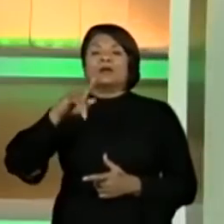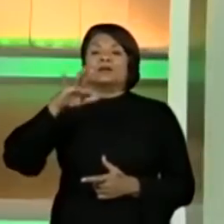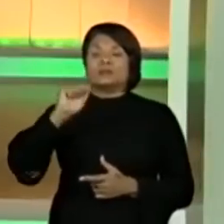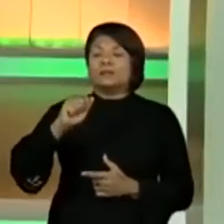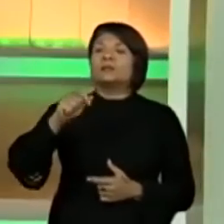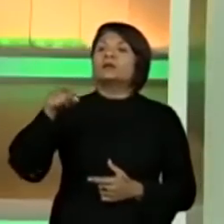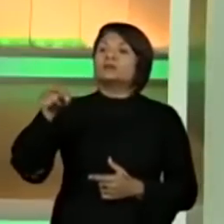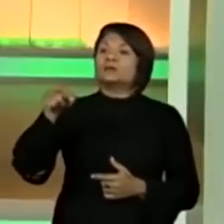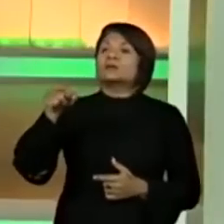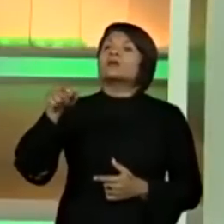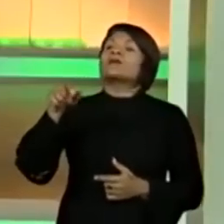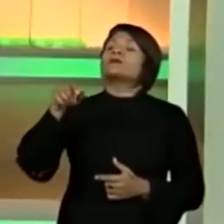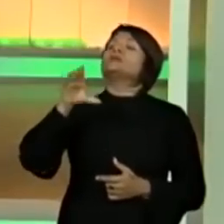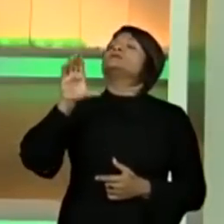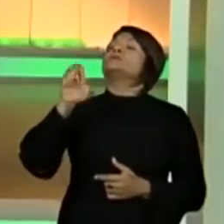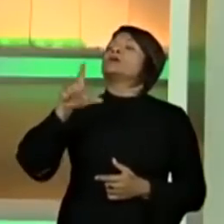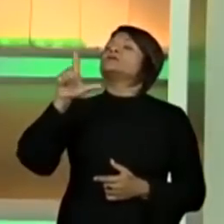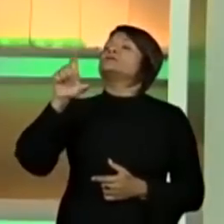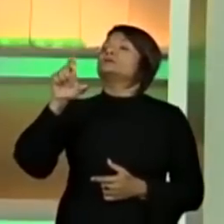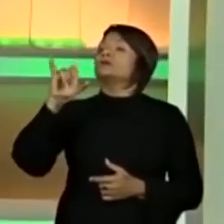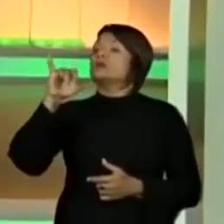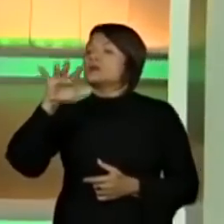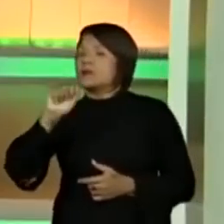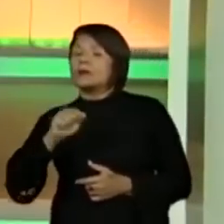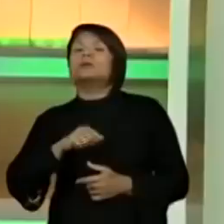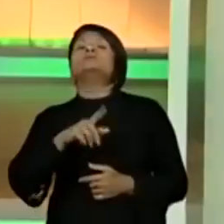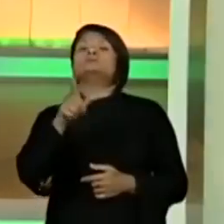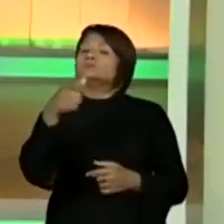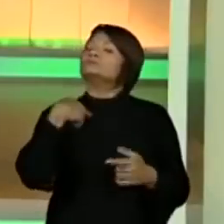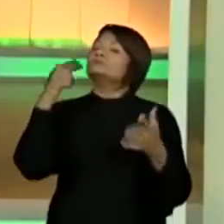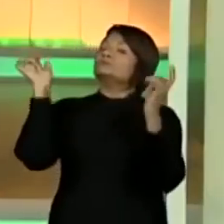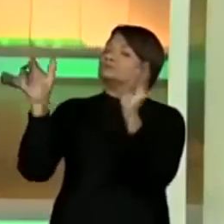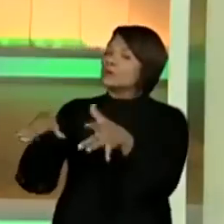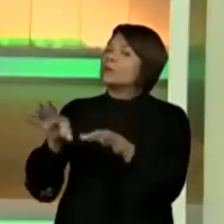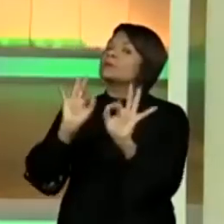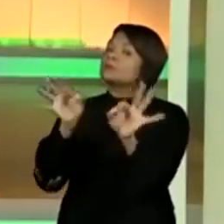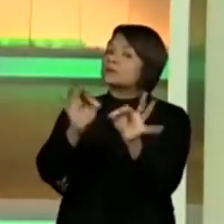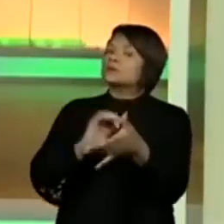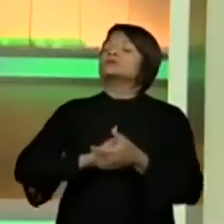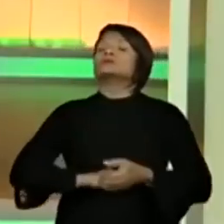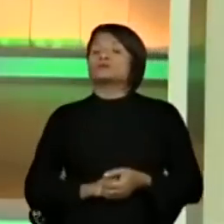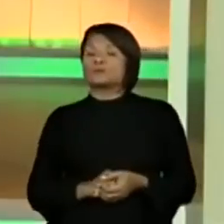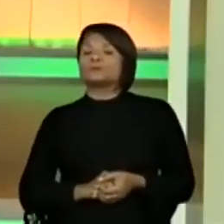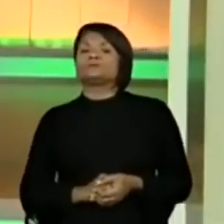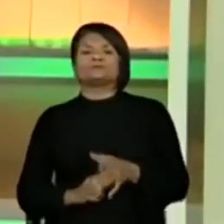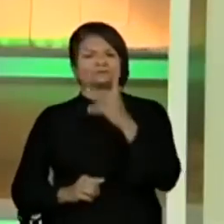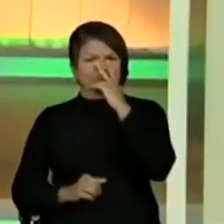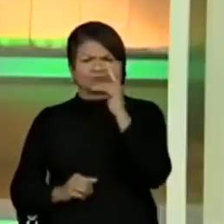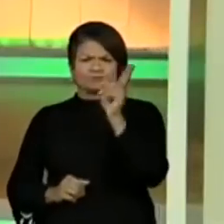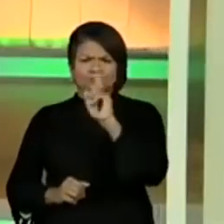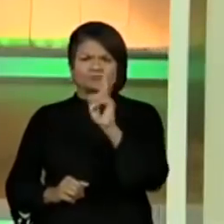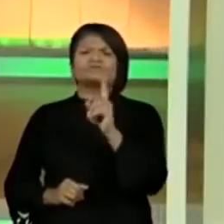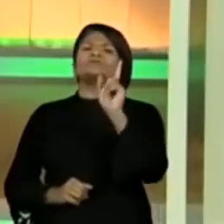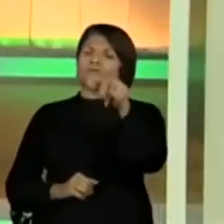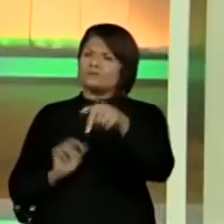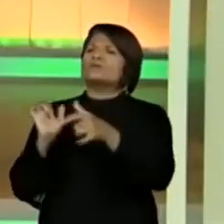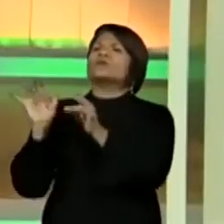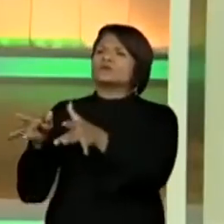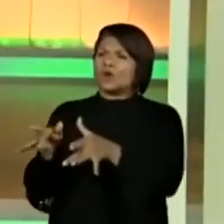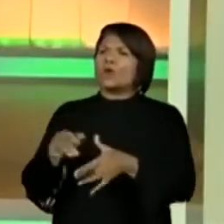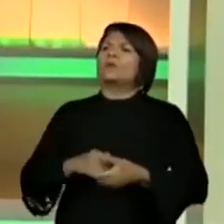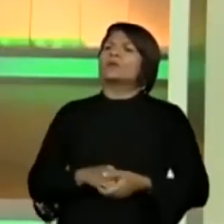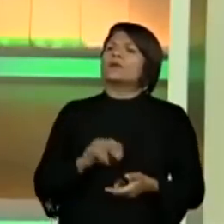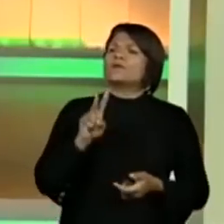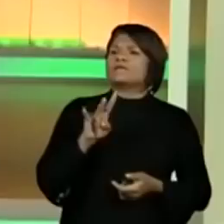Maria, Cecília. É o que sobra? Sim, é o que sobra. Está escrito lá no texto. Isso mesmo, é o que sobra. Tem gente que acha que não. É o que sobra.